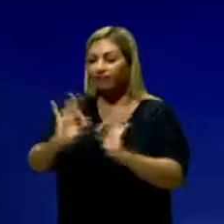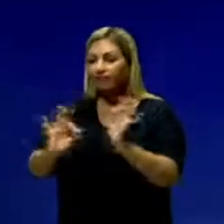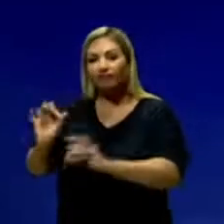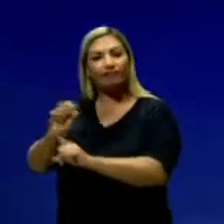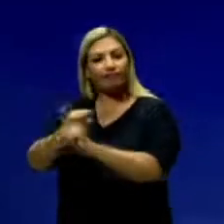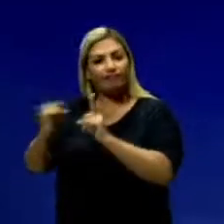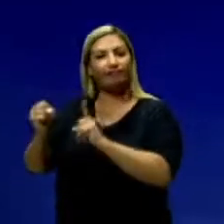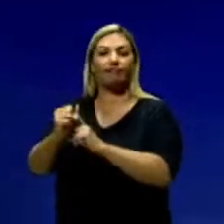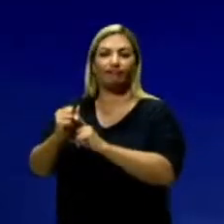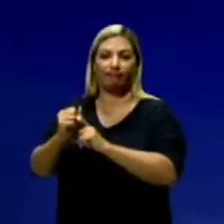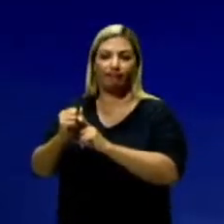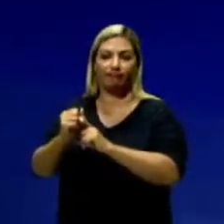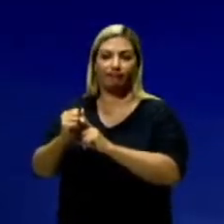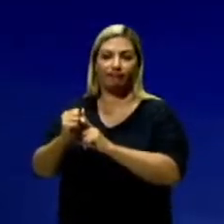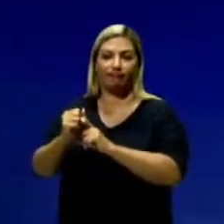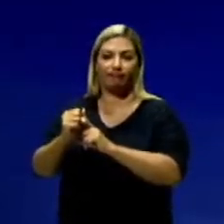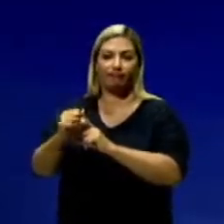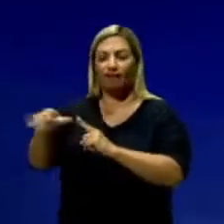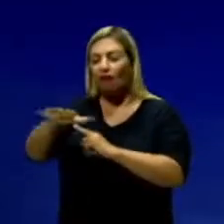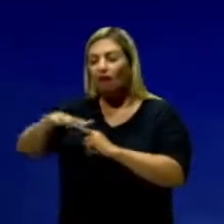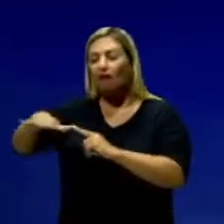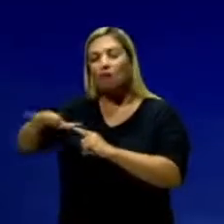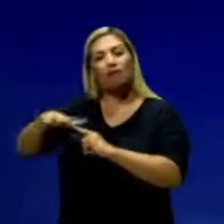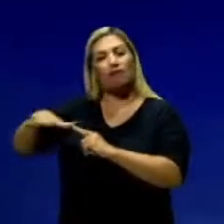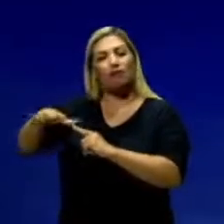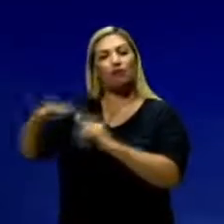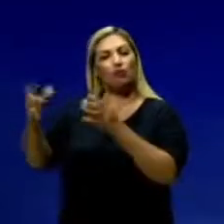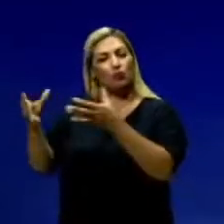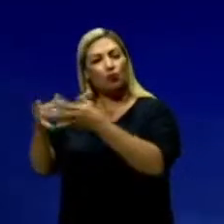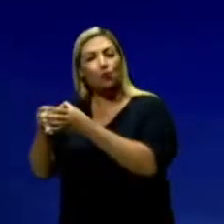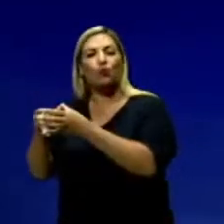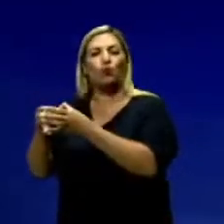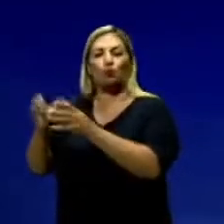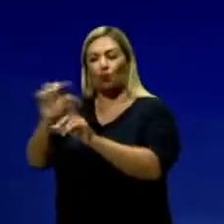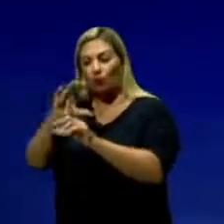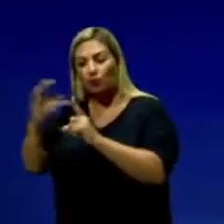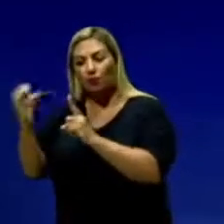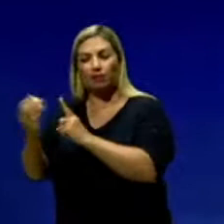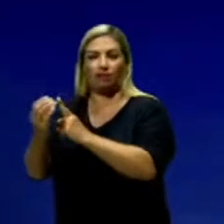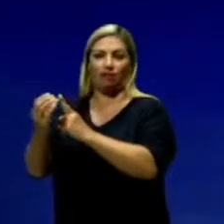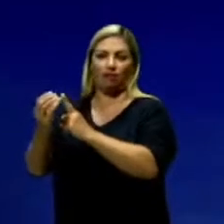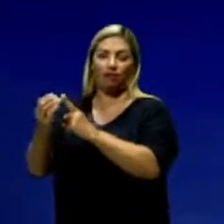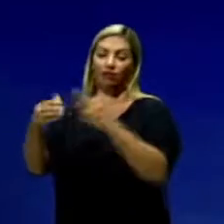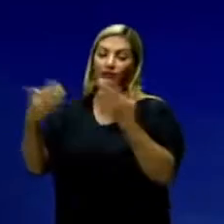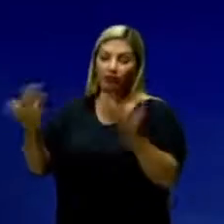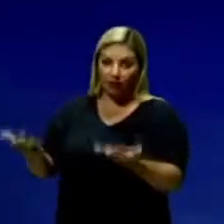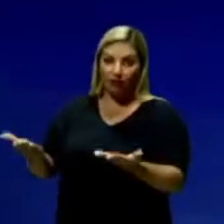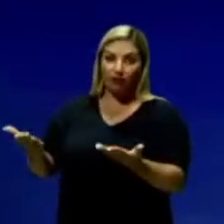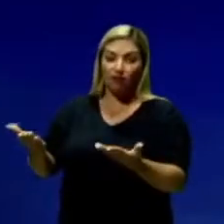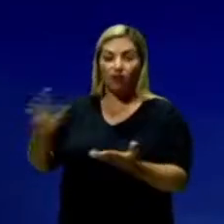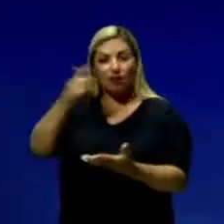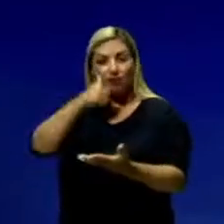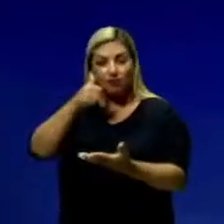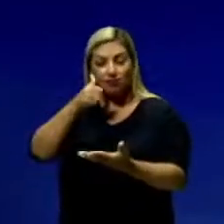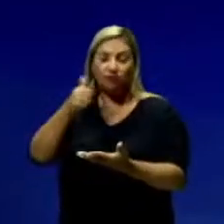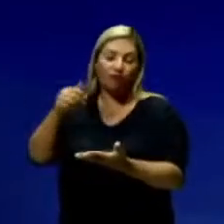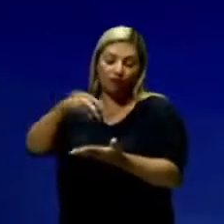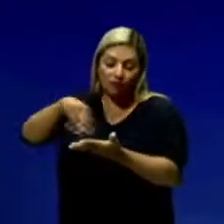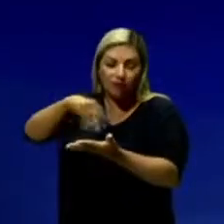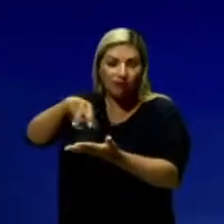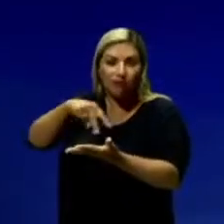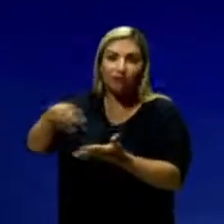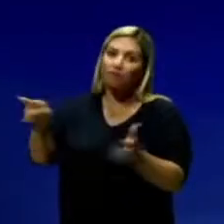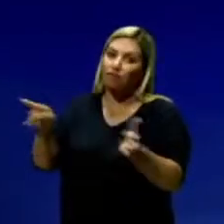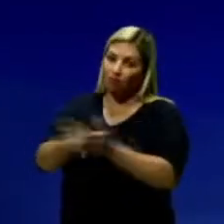sociedade. Ali, no seu meio, no seu grupo, na sua comunidade. Então, por isso, a questão das danças, ela é